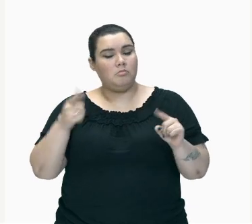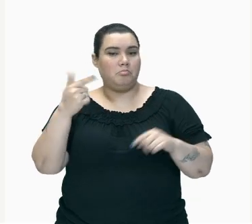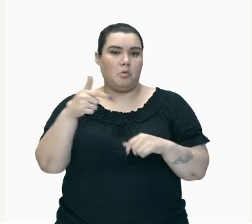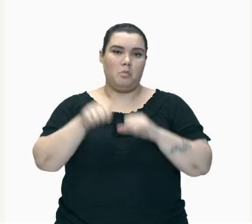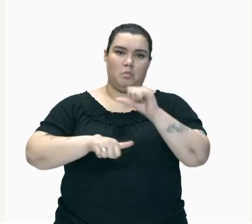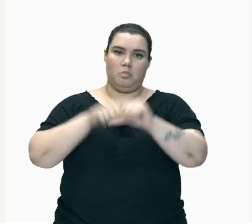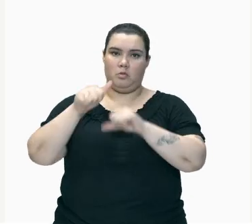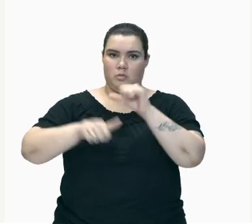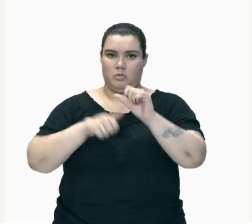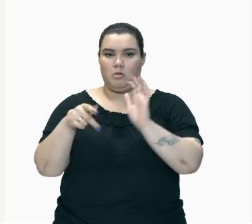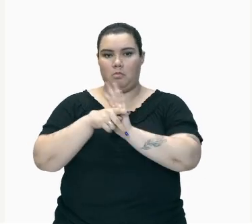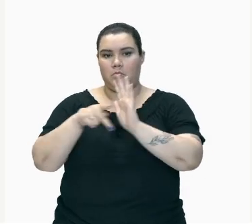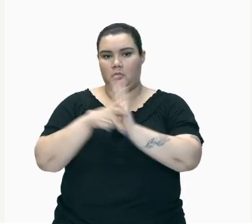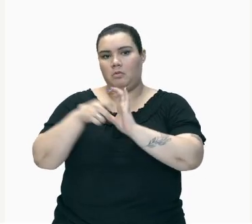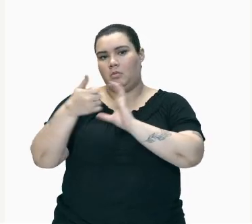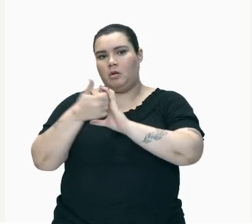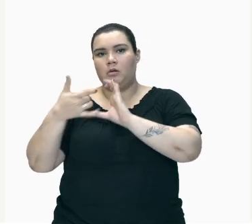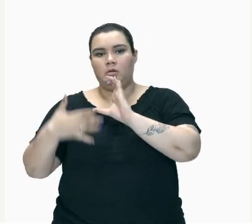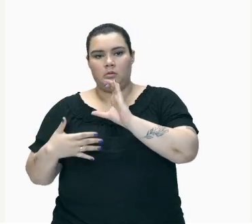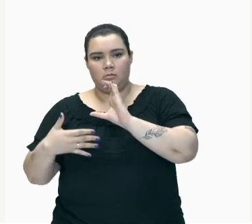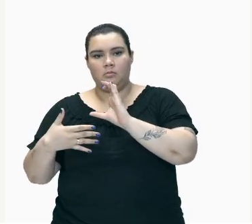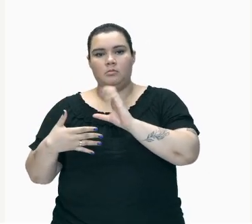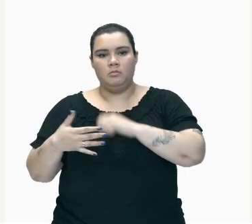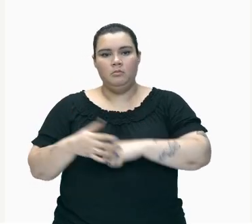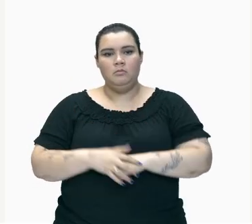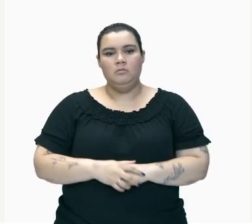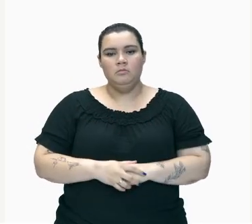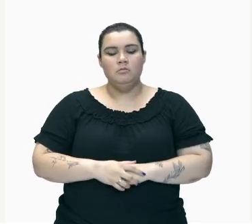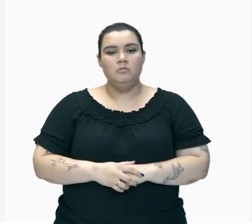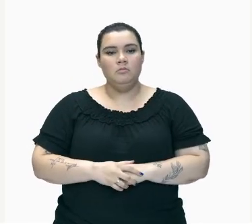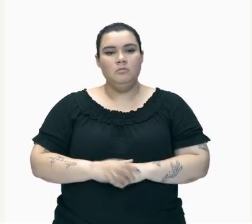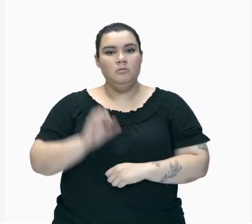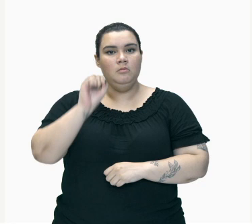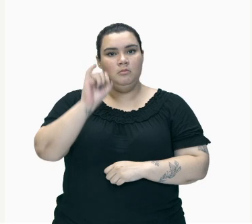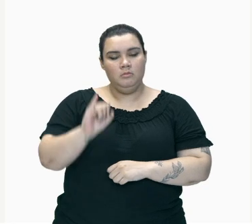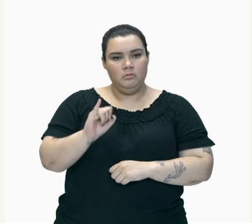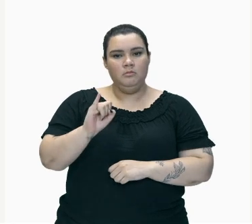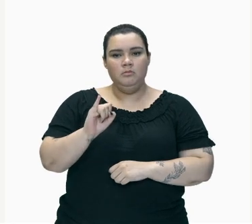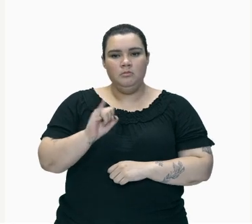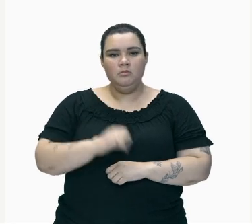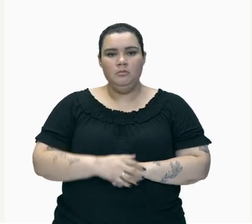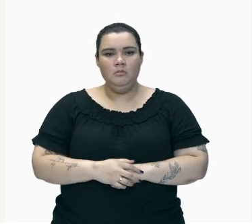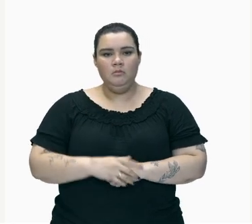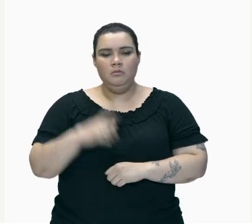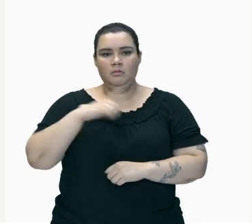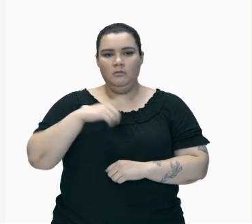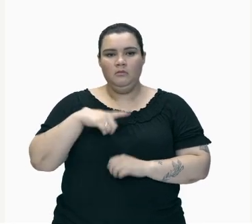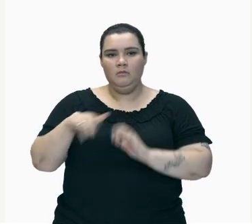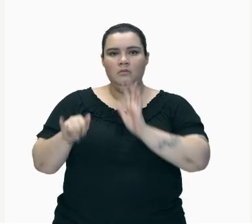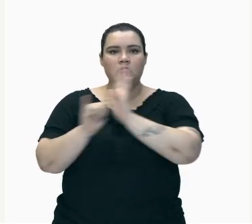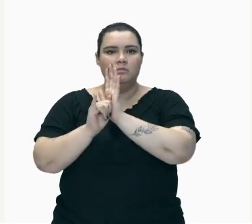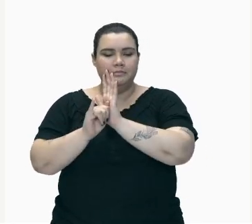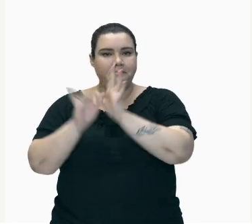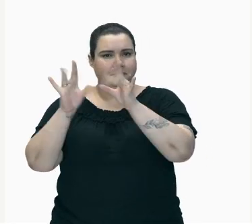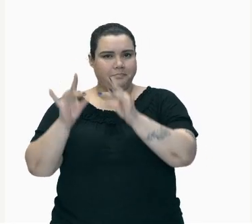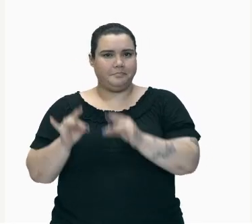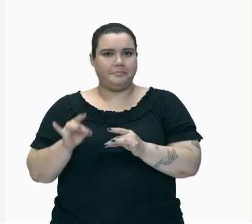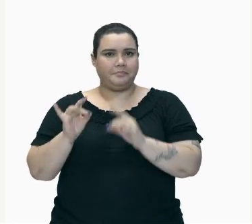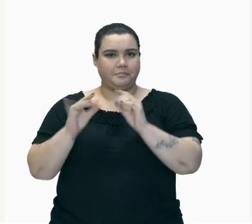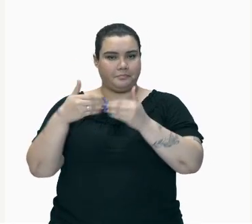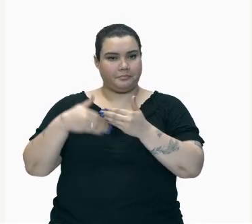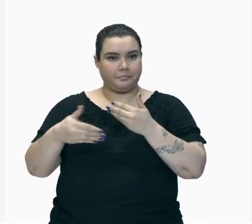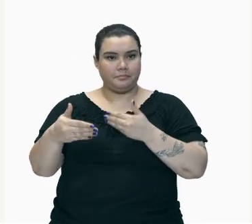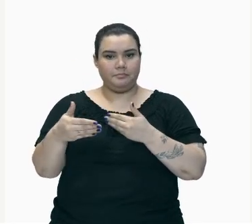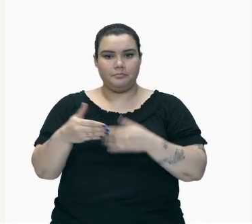alterem A sua Identidade Quando E aí Aqui é Identidade Nós vamos Aprofundar mais Sobre isso Mais a